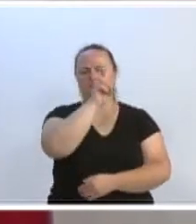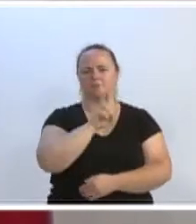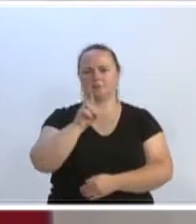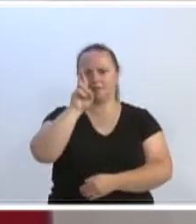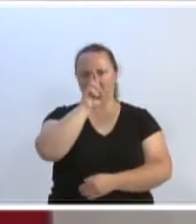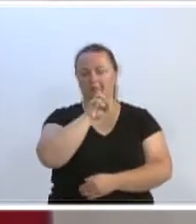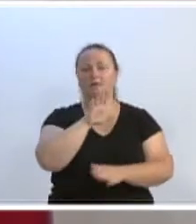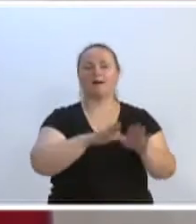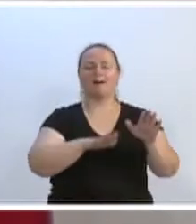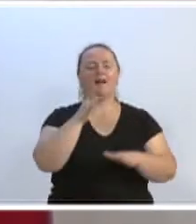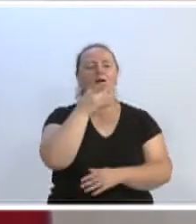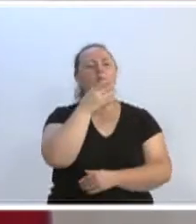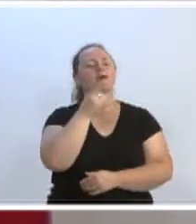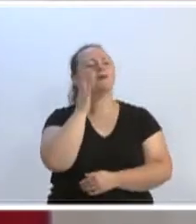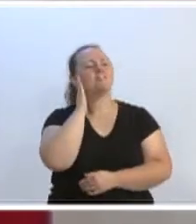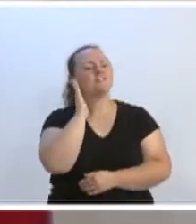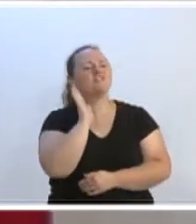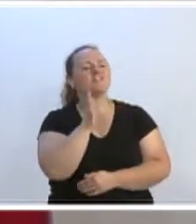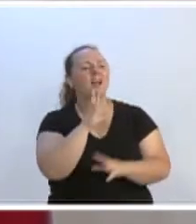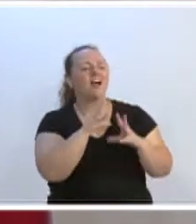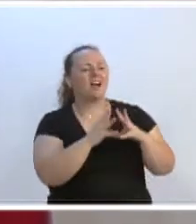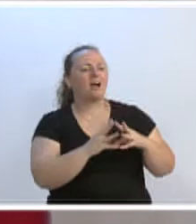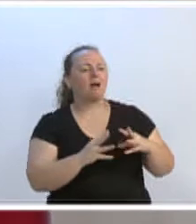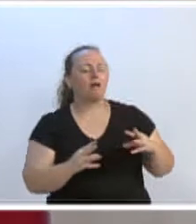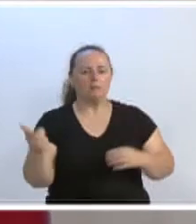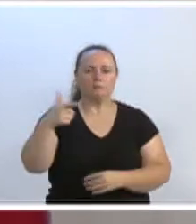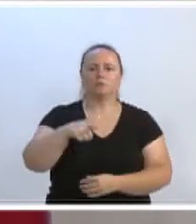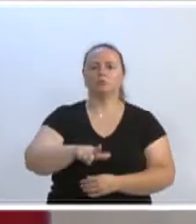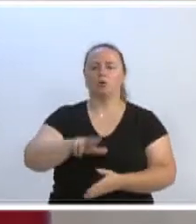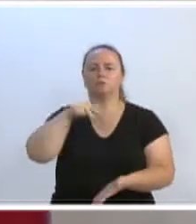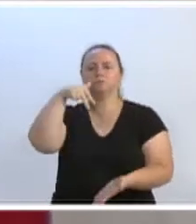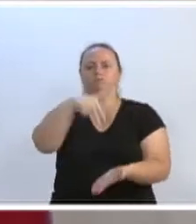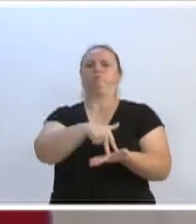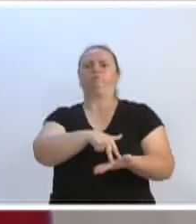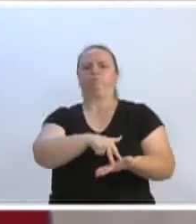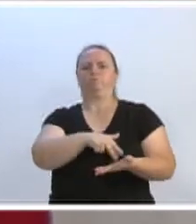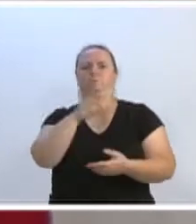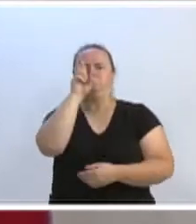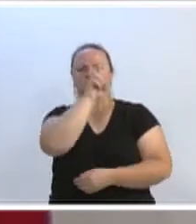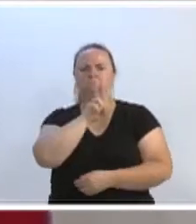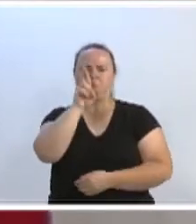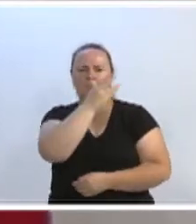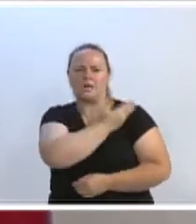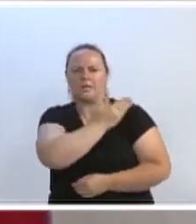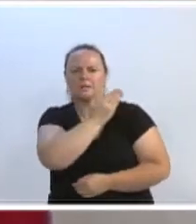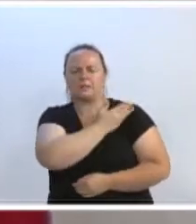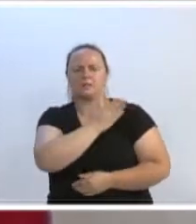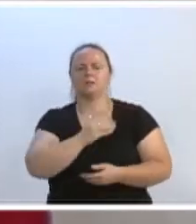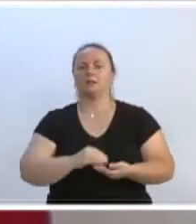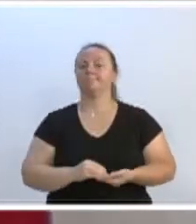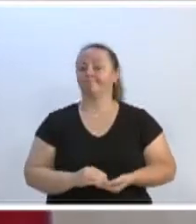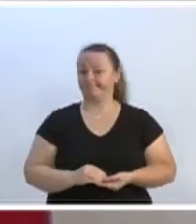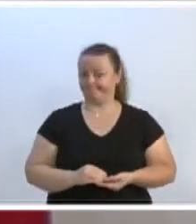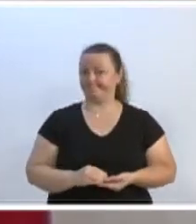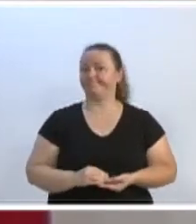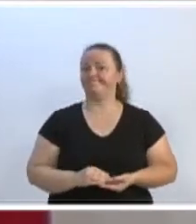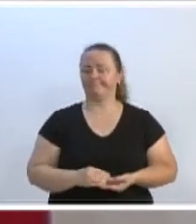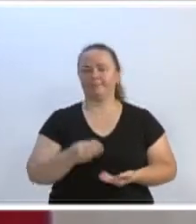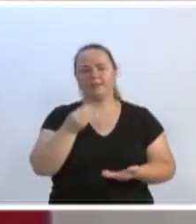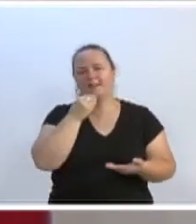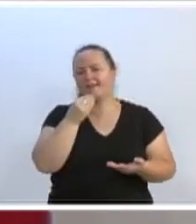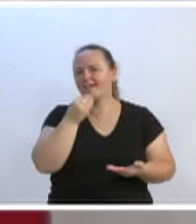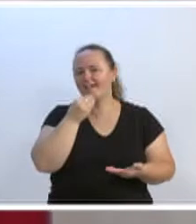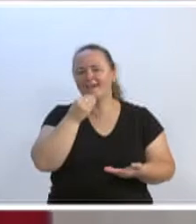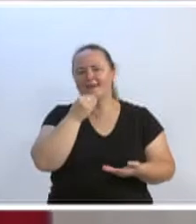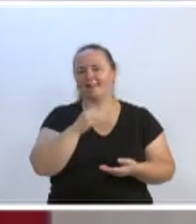sendo eliminado, lá vem, mais uma vez, as expressões racistas. E, claro, toma volume nacional, porque trata